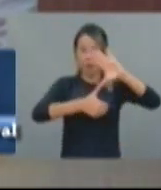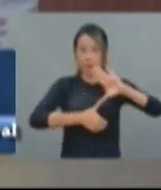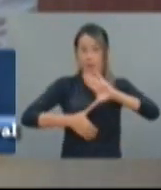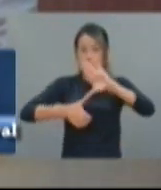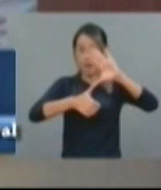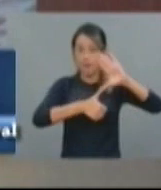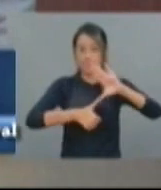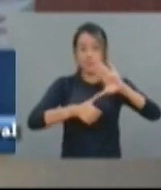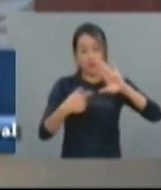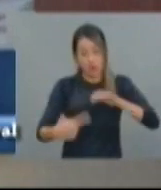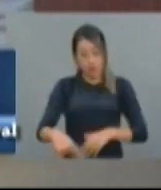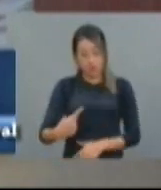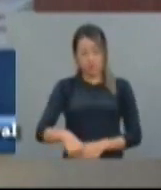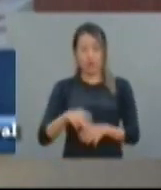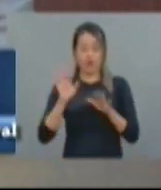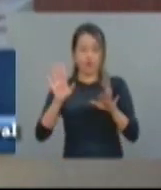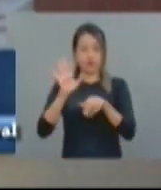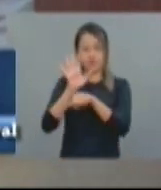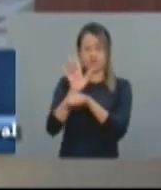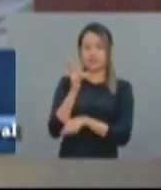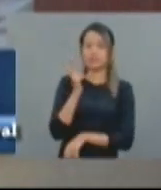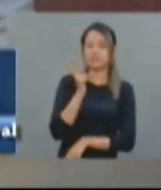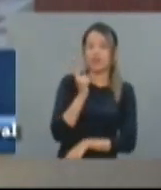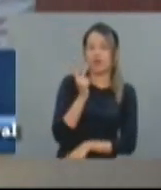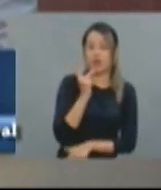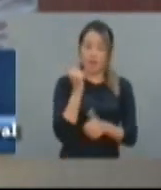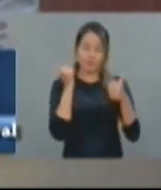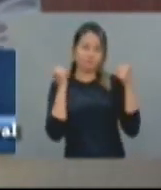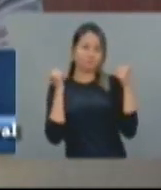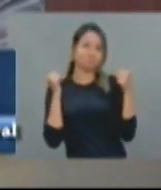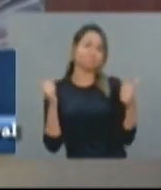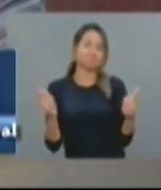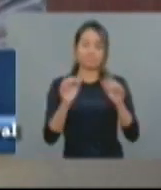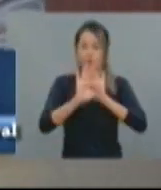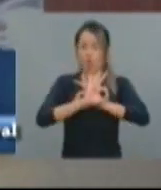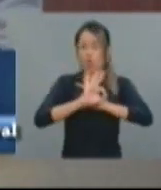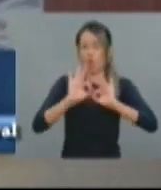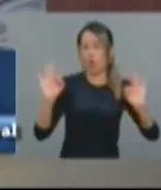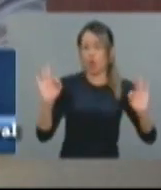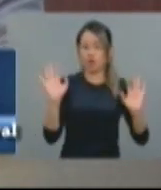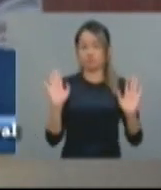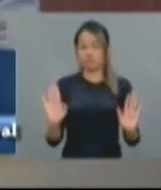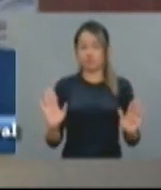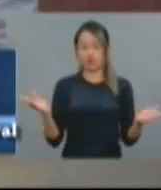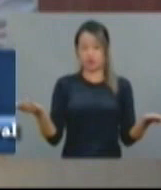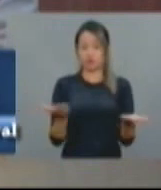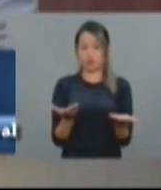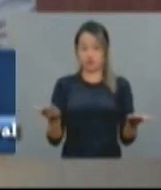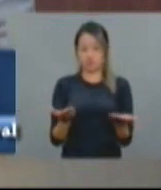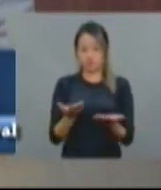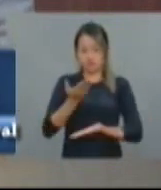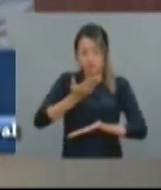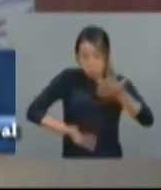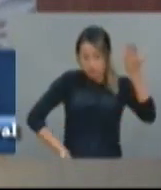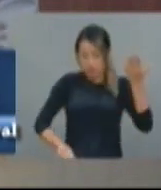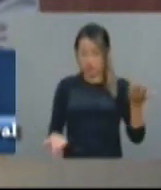vinha achando que estava bem porque estava ganhando do bêbado. Agora, nesse trimestre, perdeu para o bêbado.